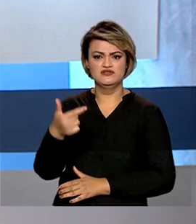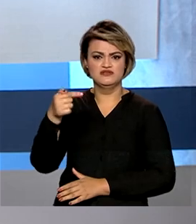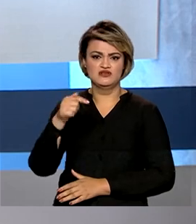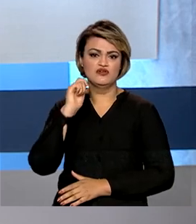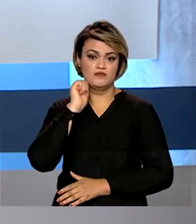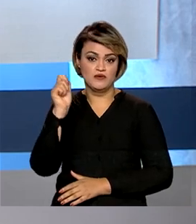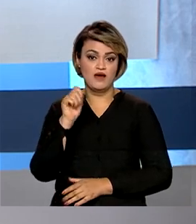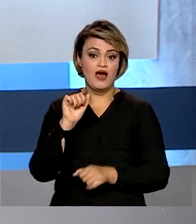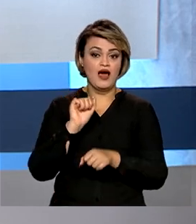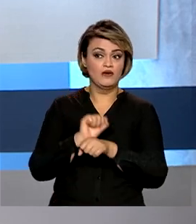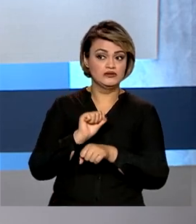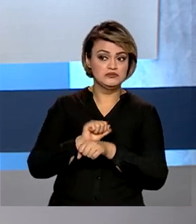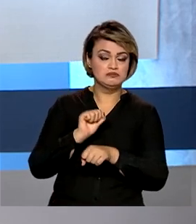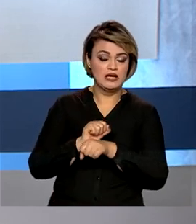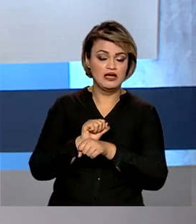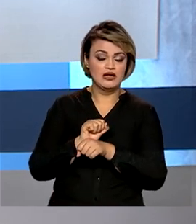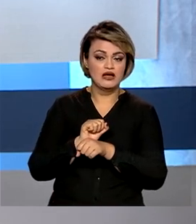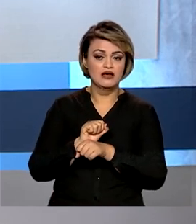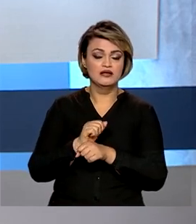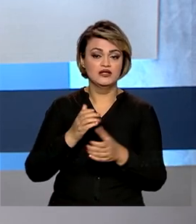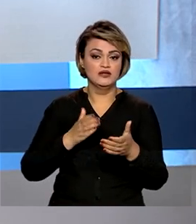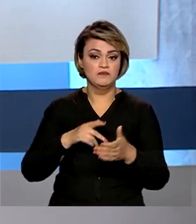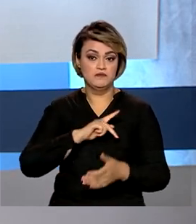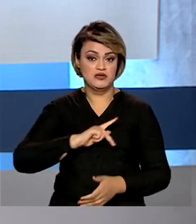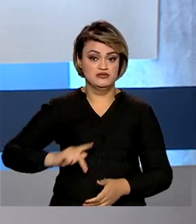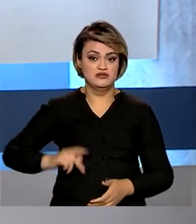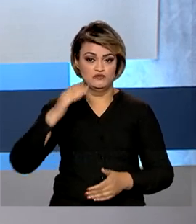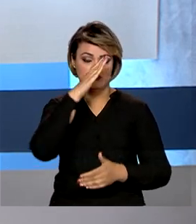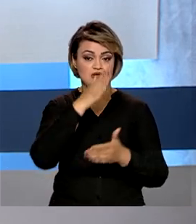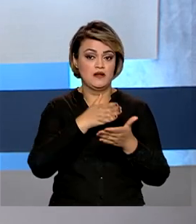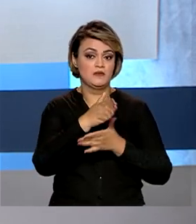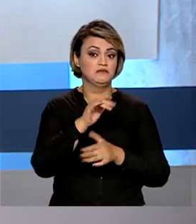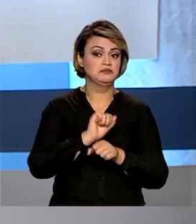e agora o texto segue para a sanção do presidente Jair Bolsonaro.